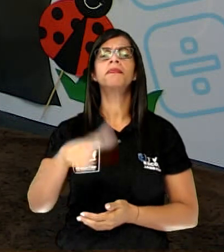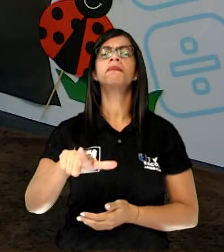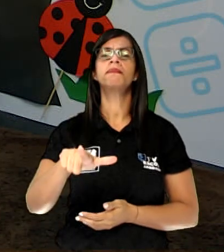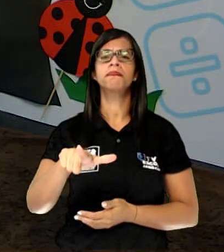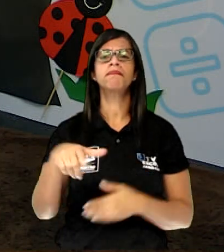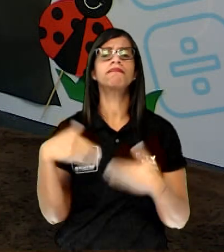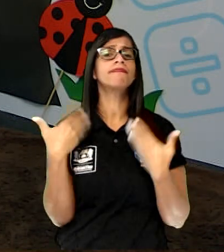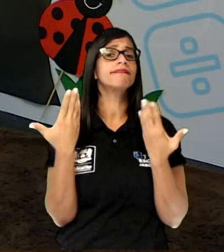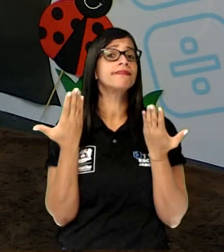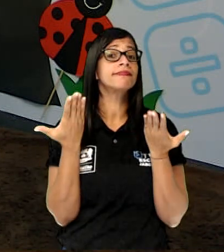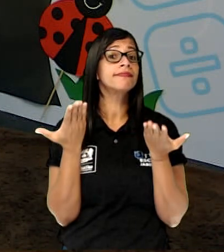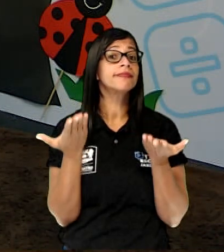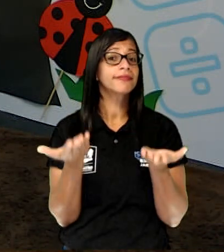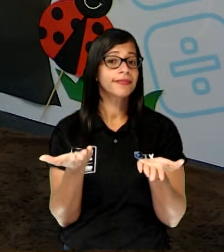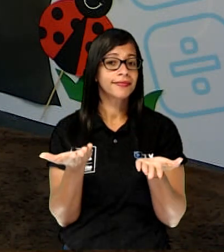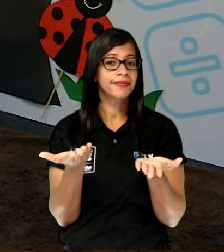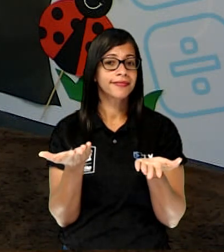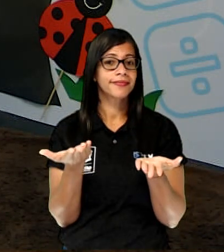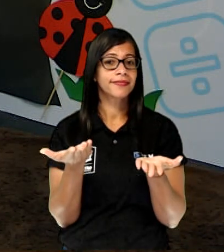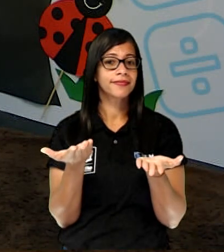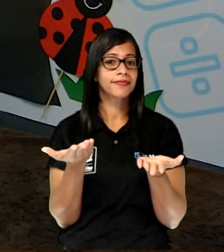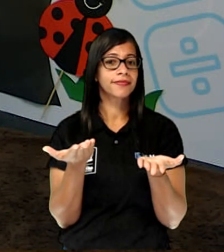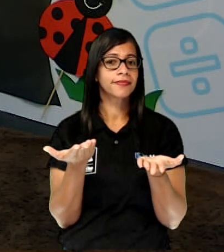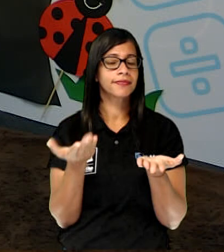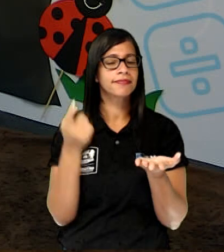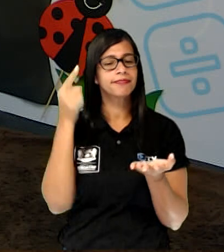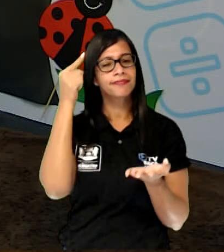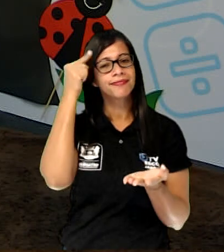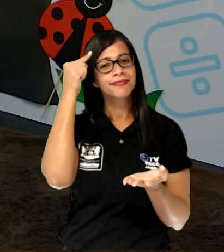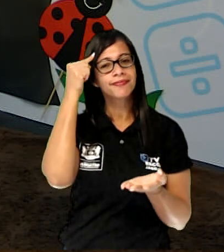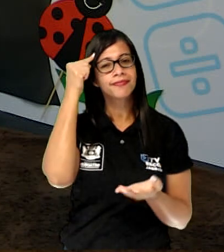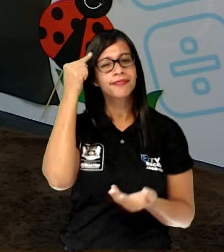ele, vamos pensar,